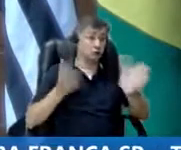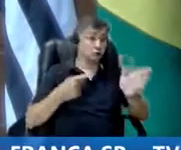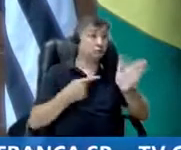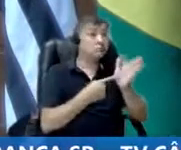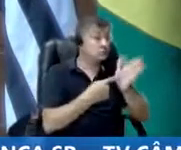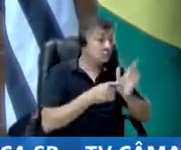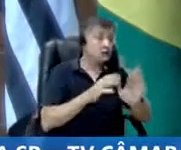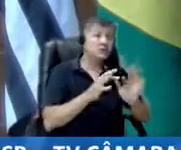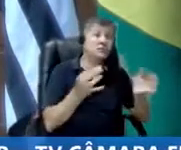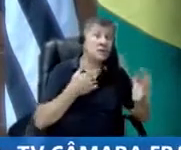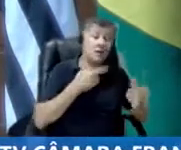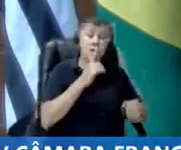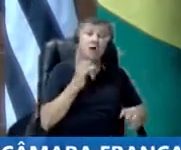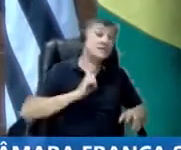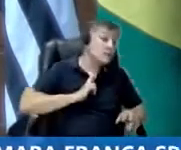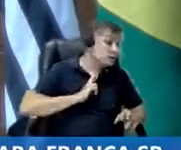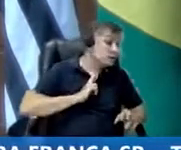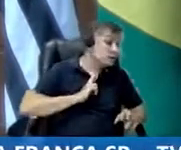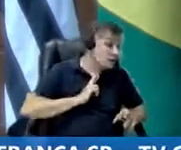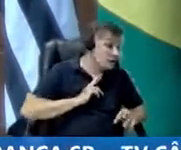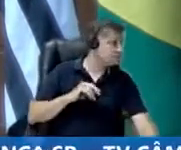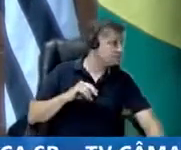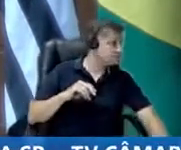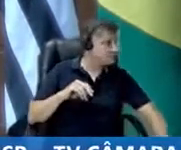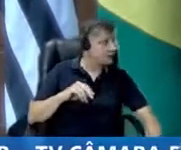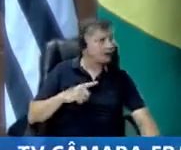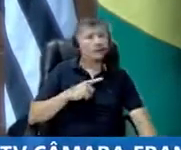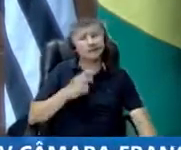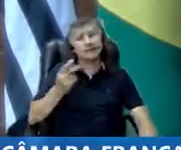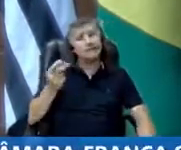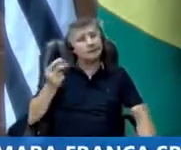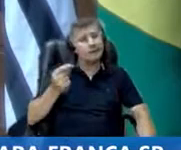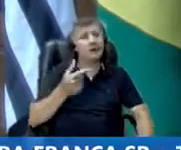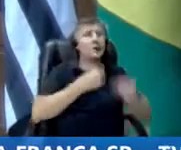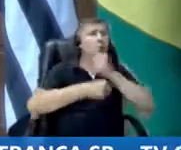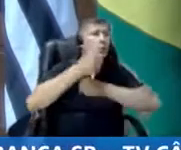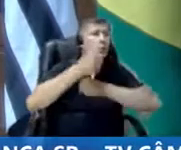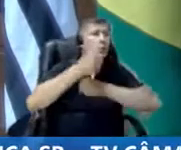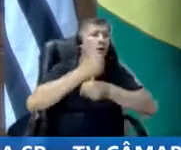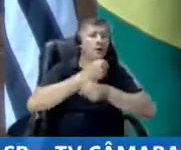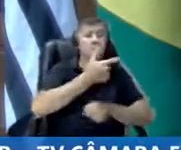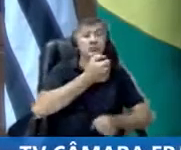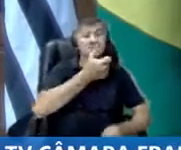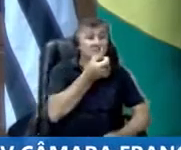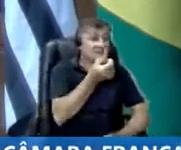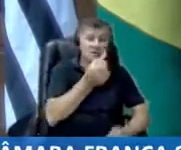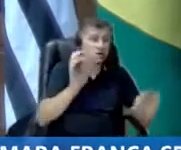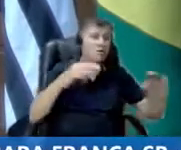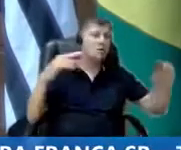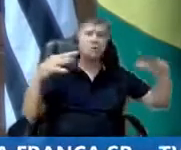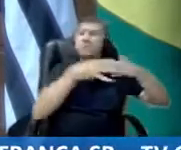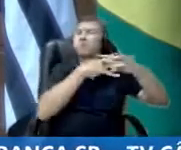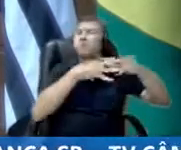respondeu que ali faz muito tempo, desde 2016, não tem acidente, mas não é que não tem acidente,